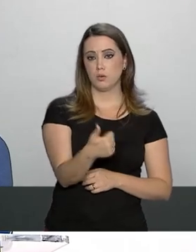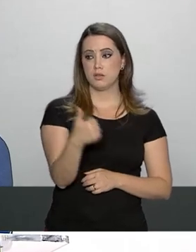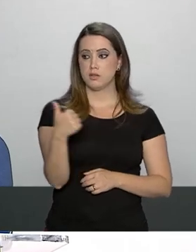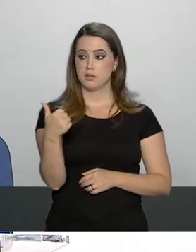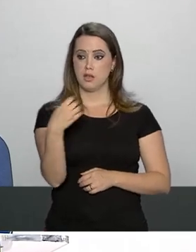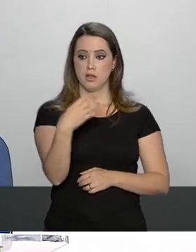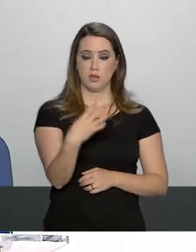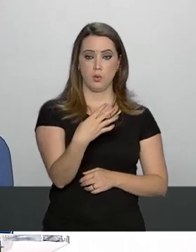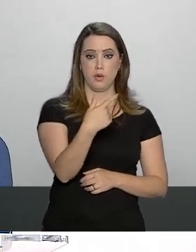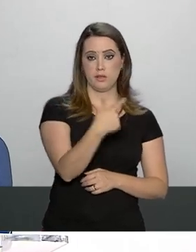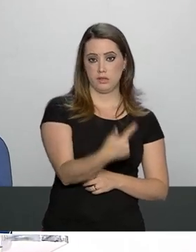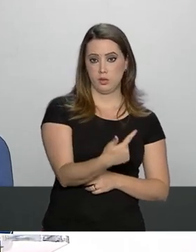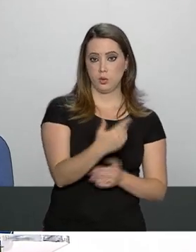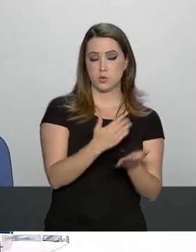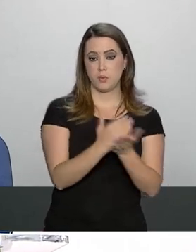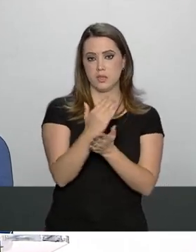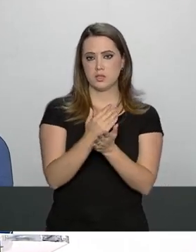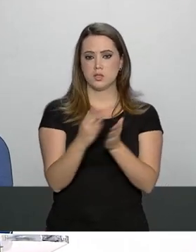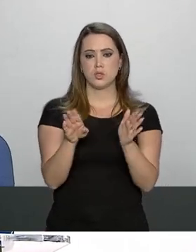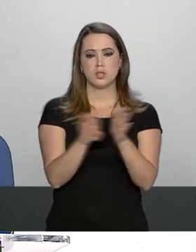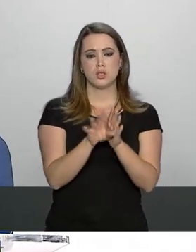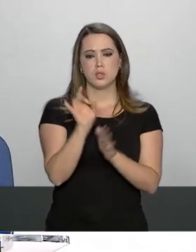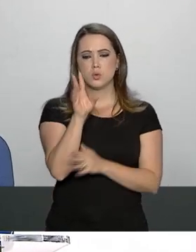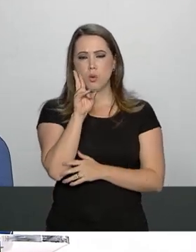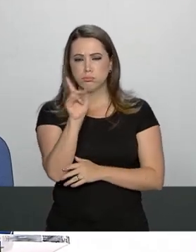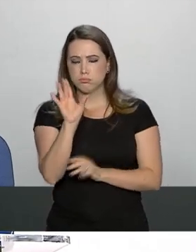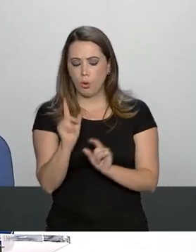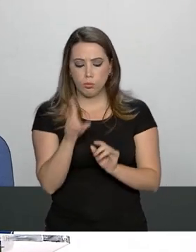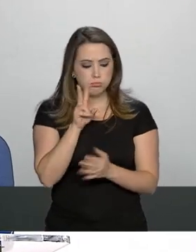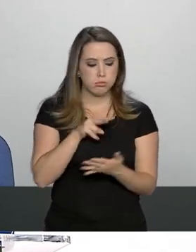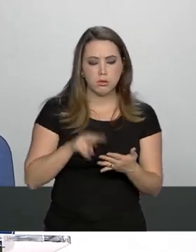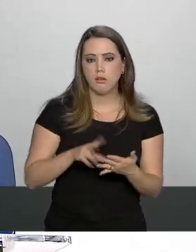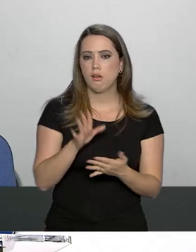142 inicialmente chegando só um minuto por favor